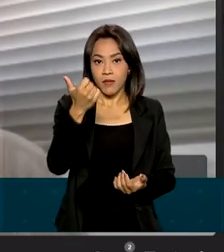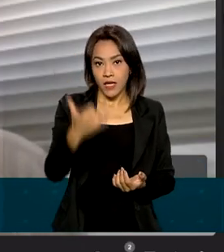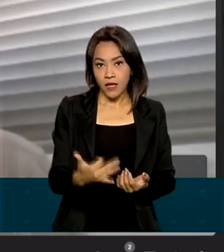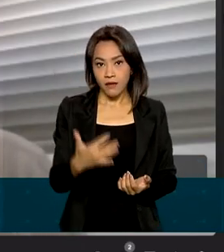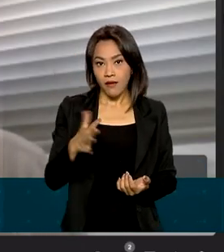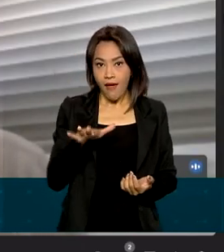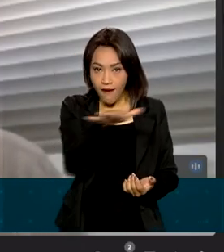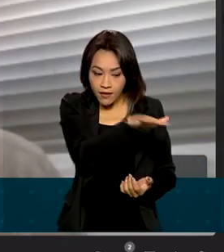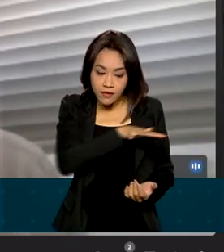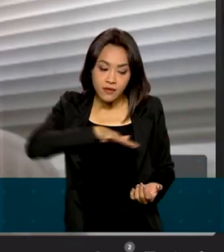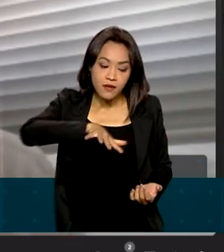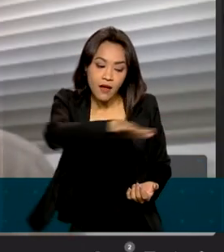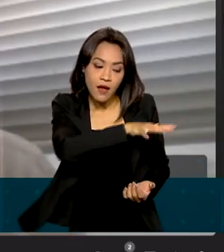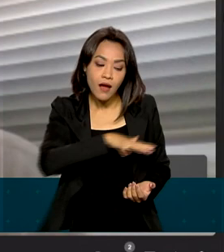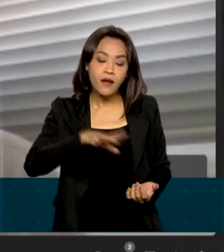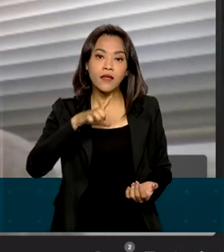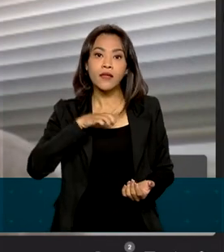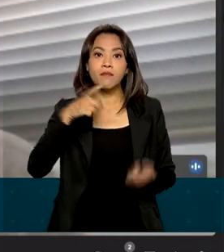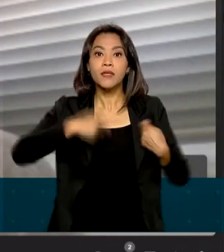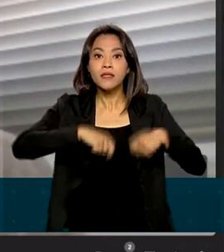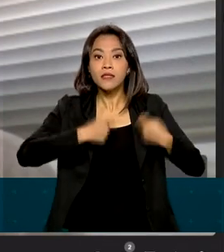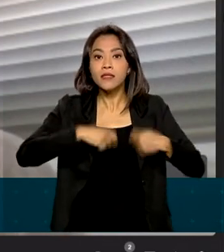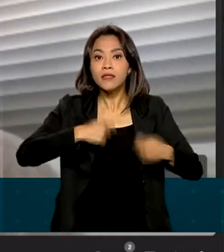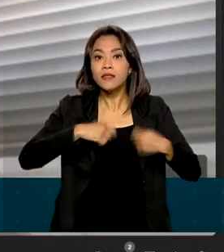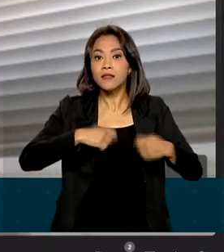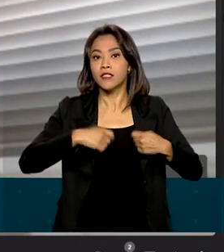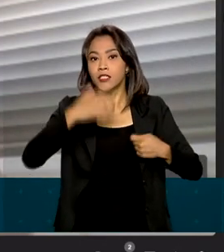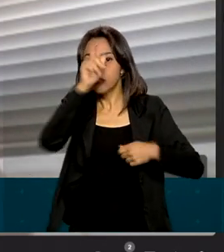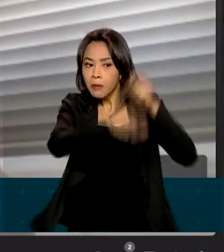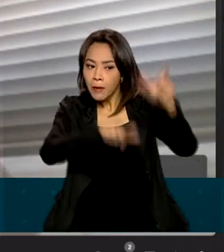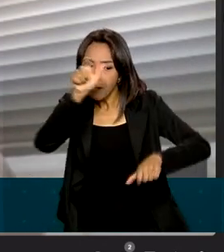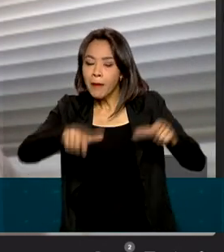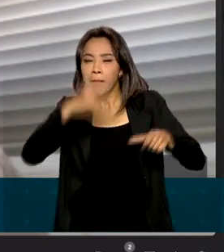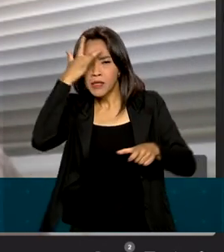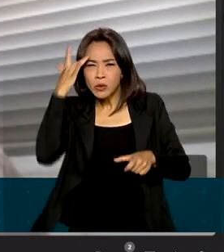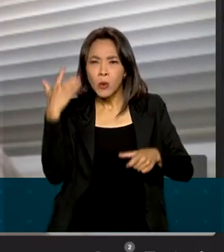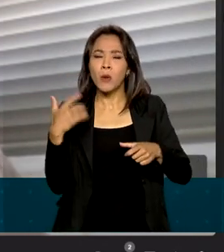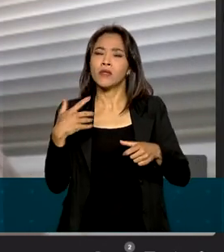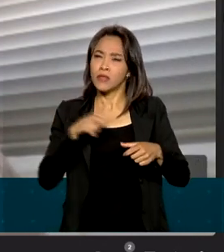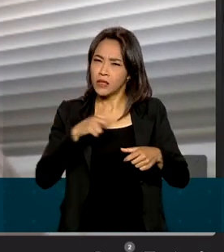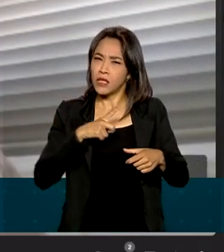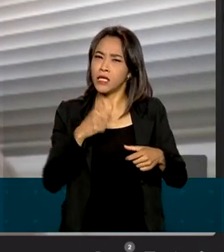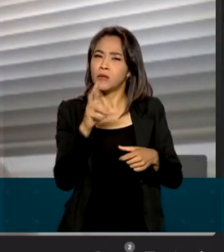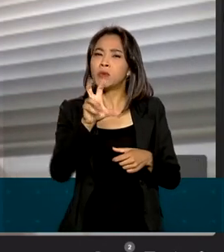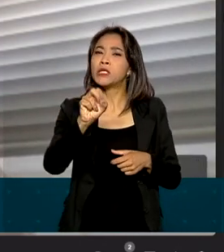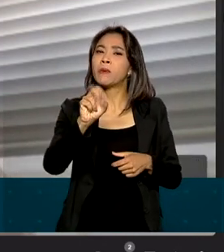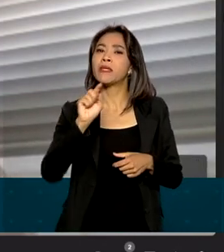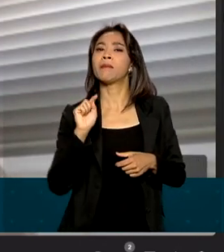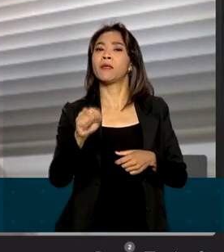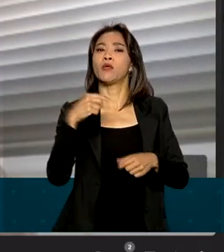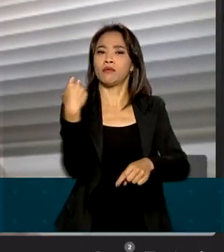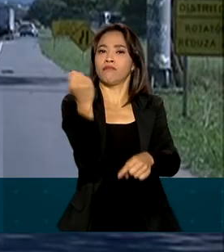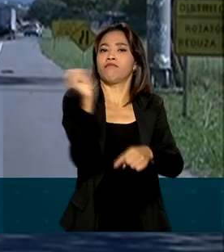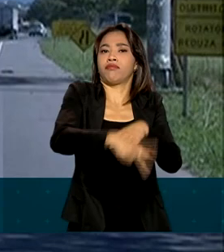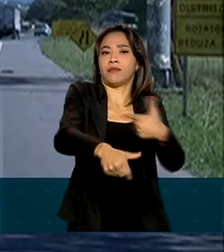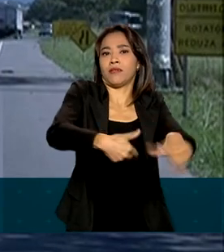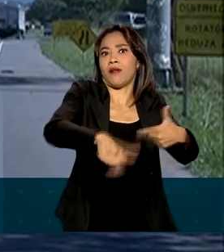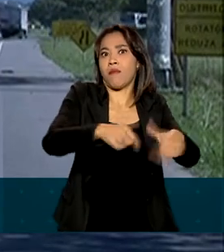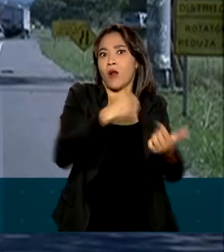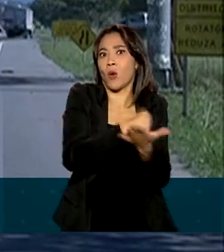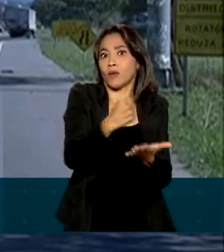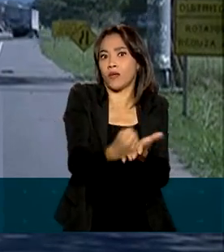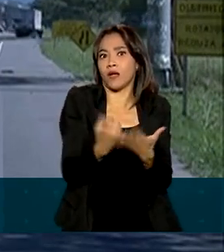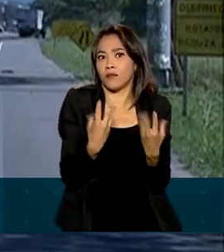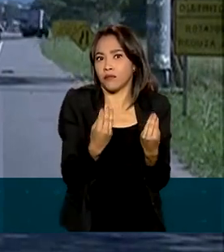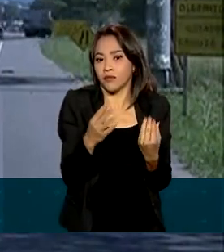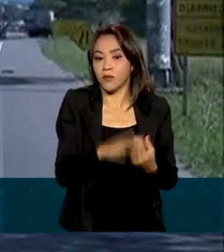geração de mão de obra intensiva. Ele gera empregos. Daria mais ou menos uns 50 mil empregos diretos no Brasil. Os pneus